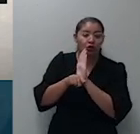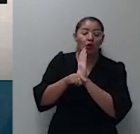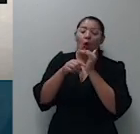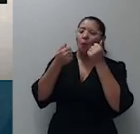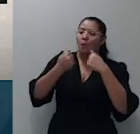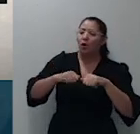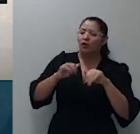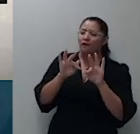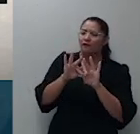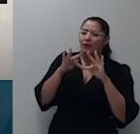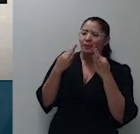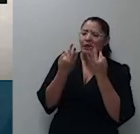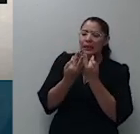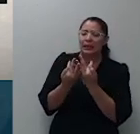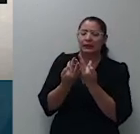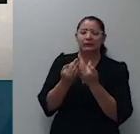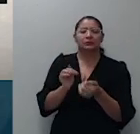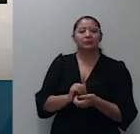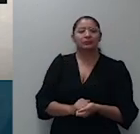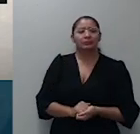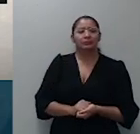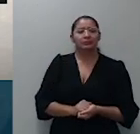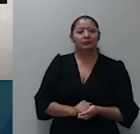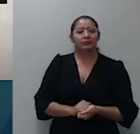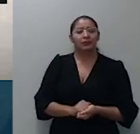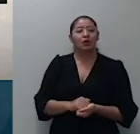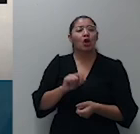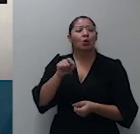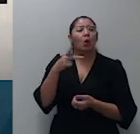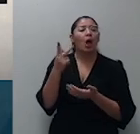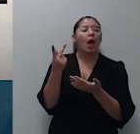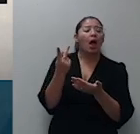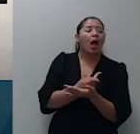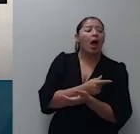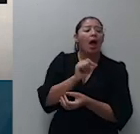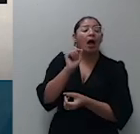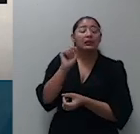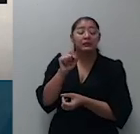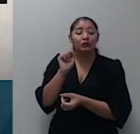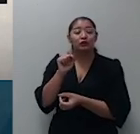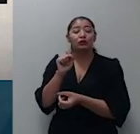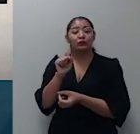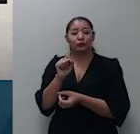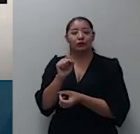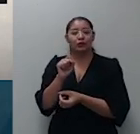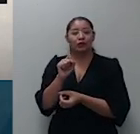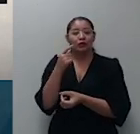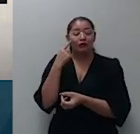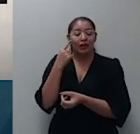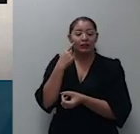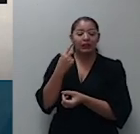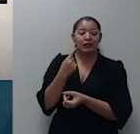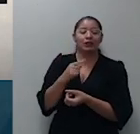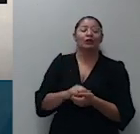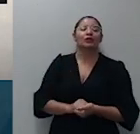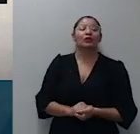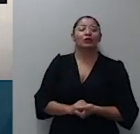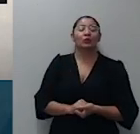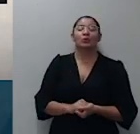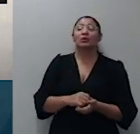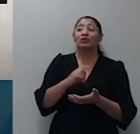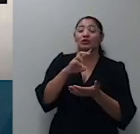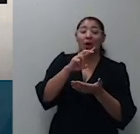e seus desdobramentos a fim de complamar acerca da aventada nulidade do título executivo relativamente aos